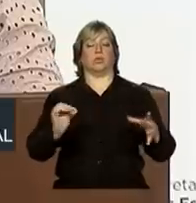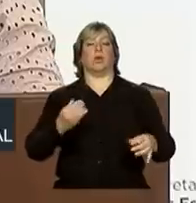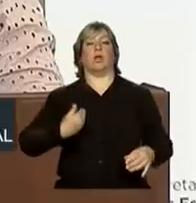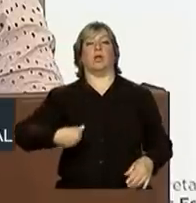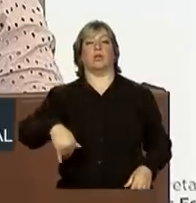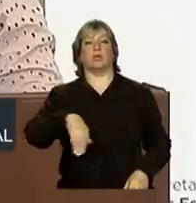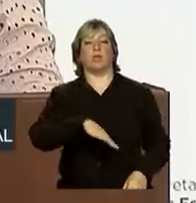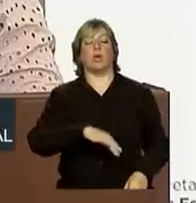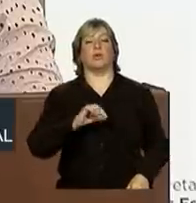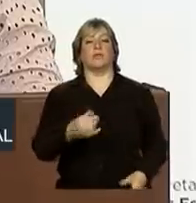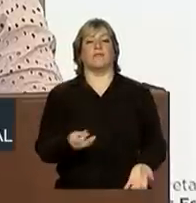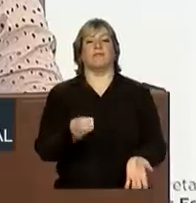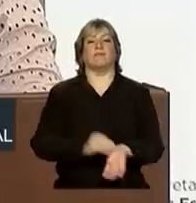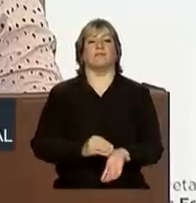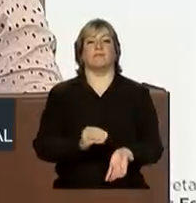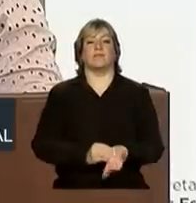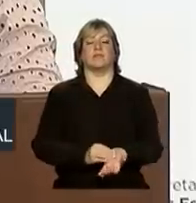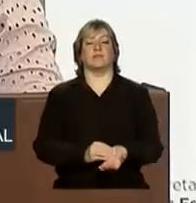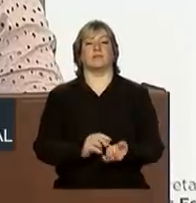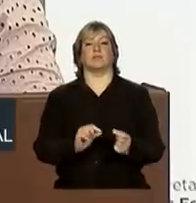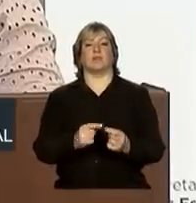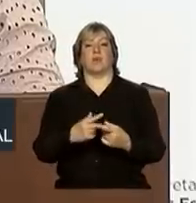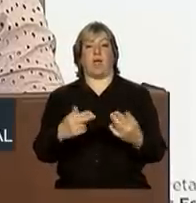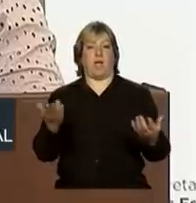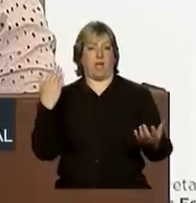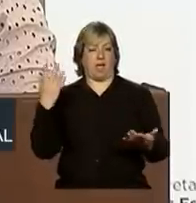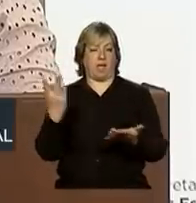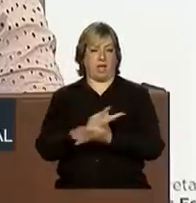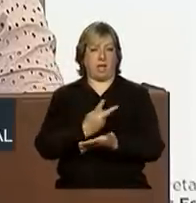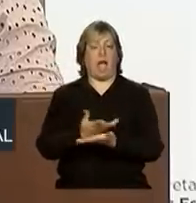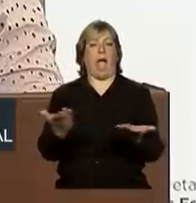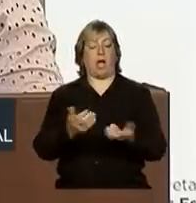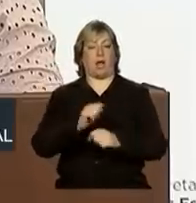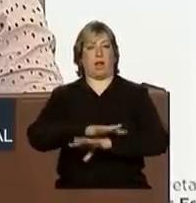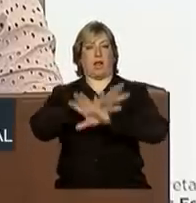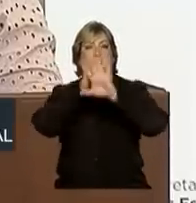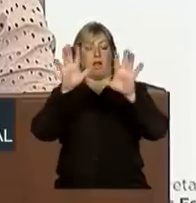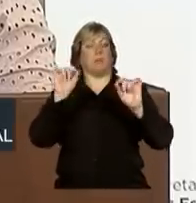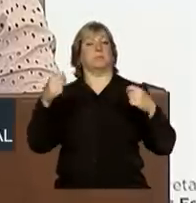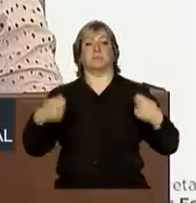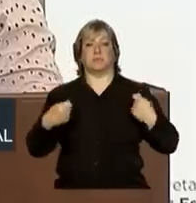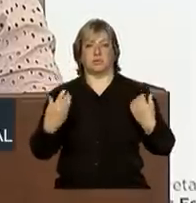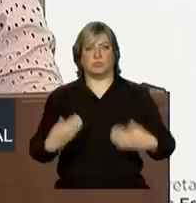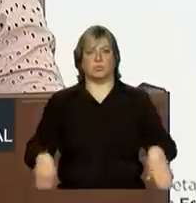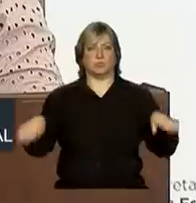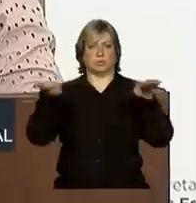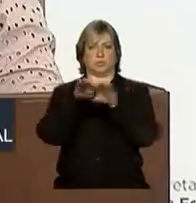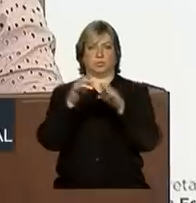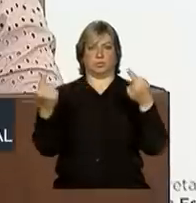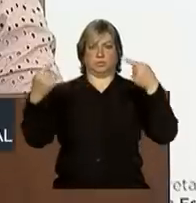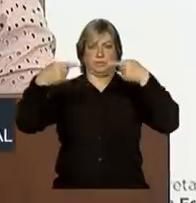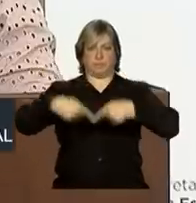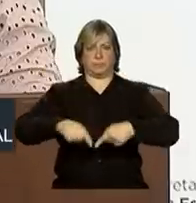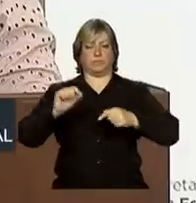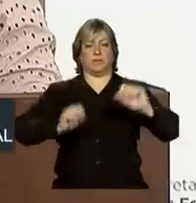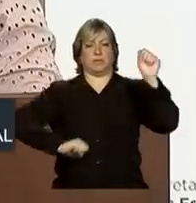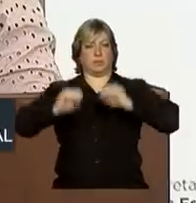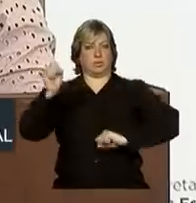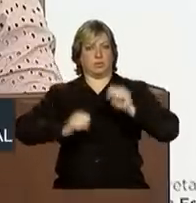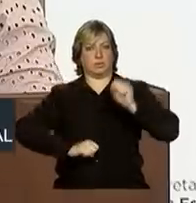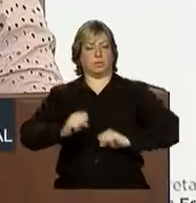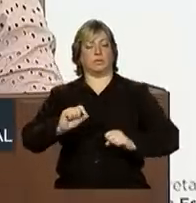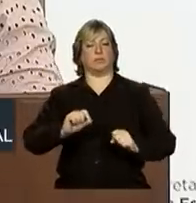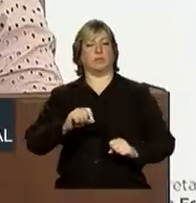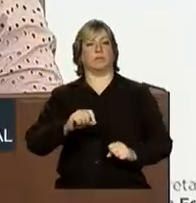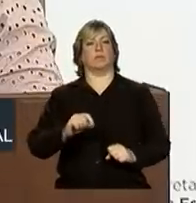debilidades parecem mais claras, como a dificuldade de competir da nossa indústria produtora de bens de maior valor